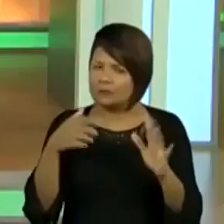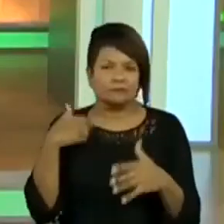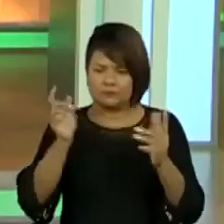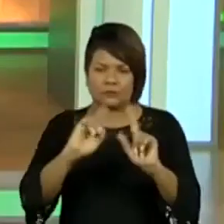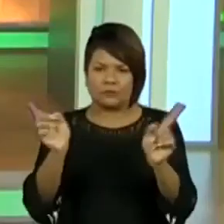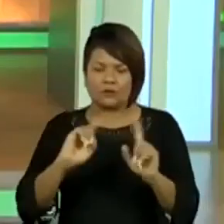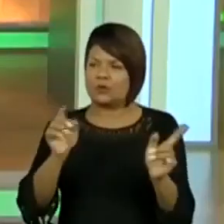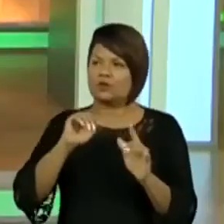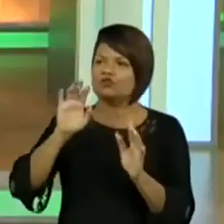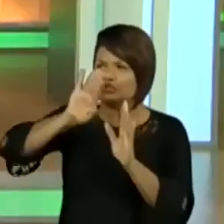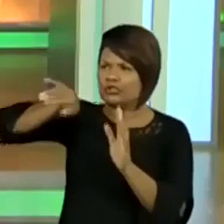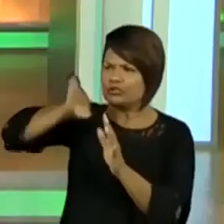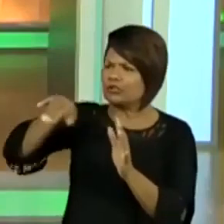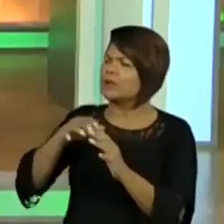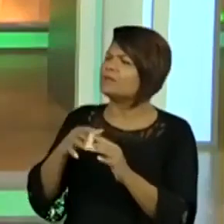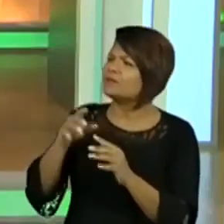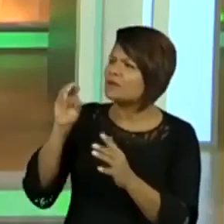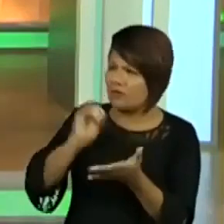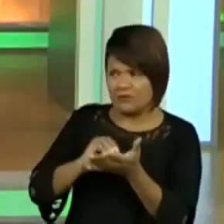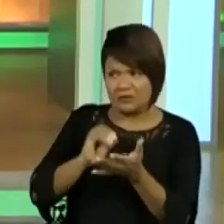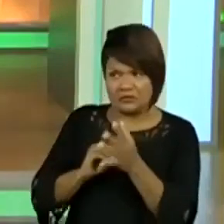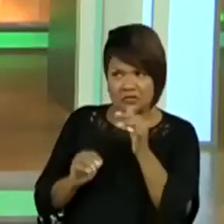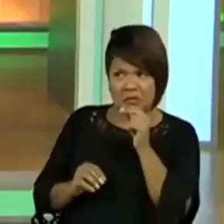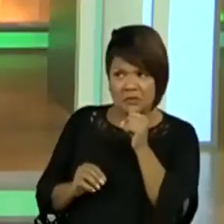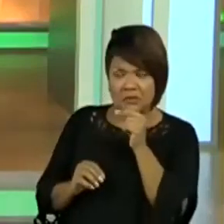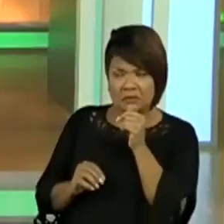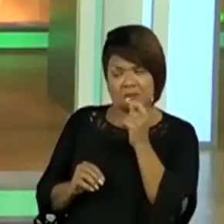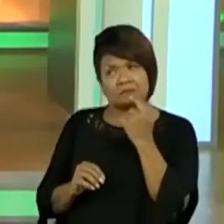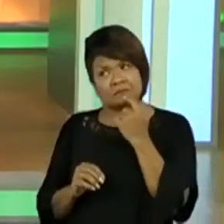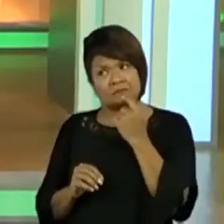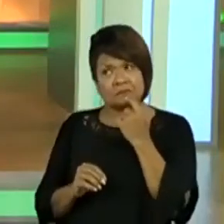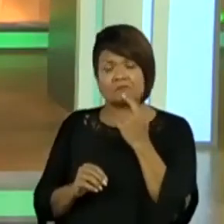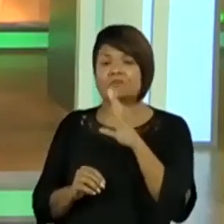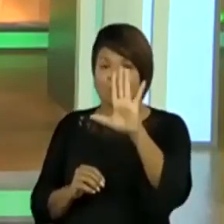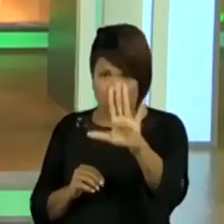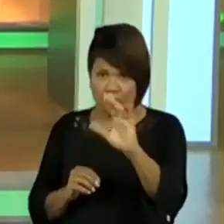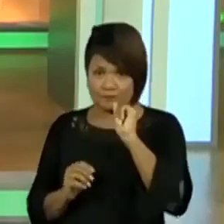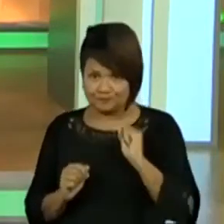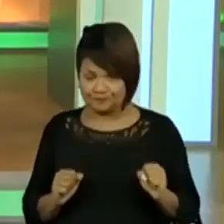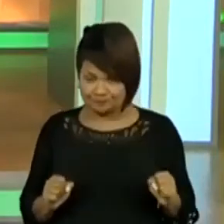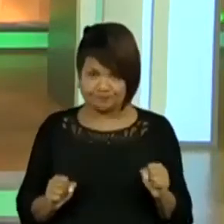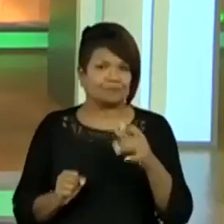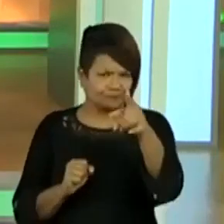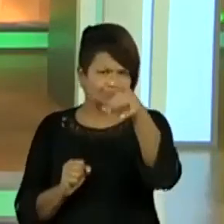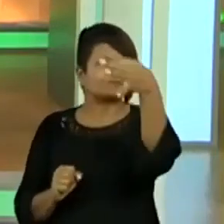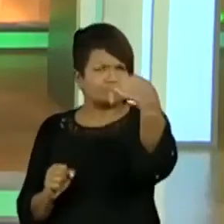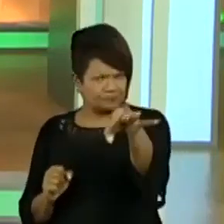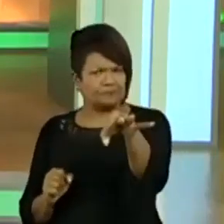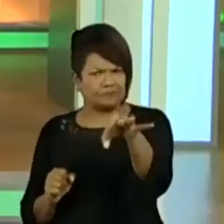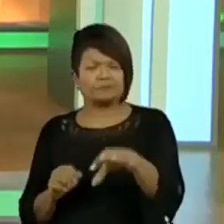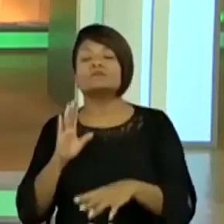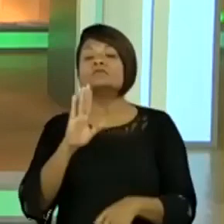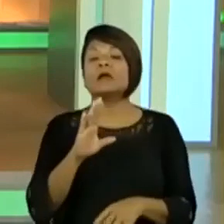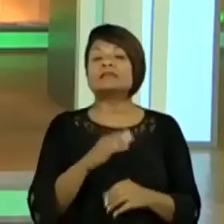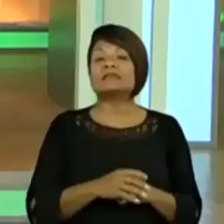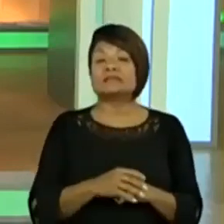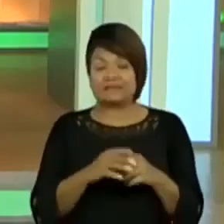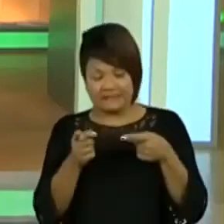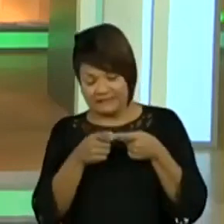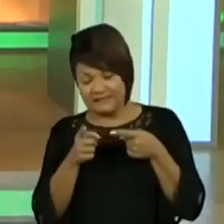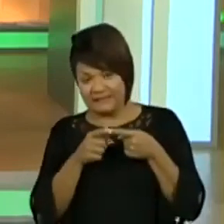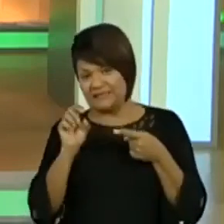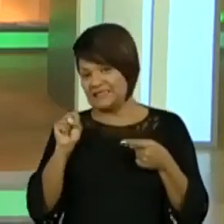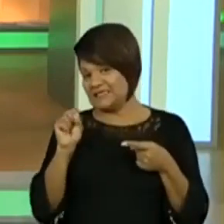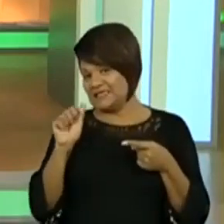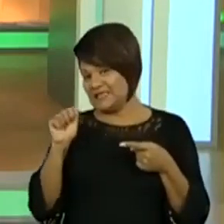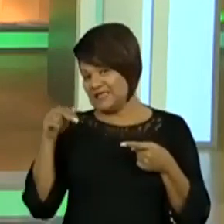esgoto, esgoto, esgoto, esgoto, falta de água. Ó, grandes mestres, vocês estão certos, mas o saneamento básico, ele